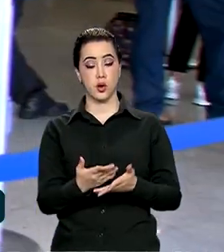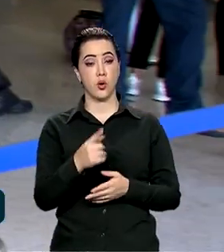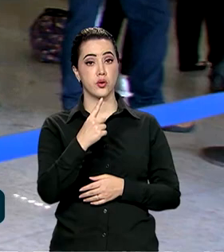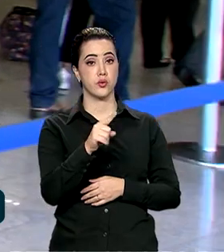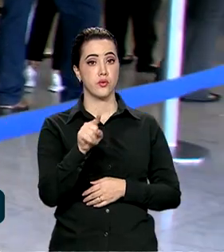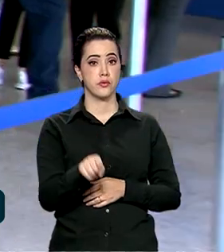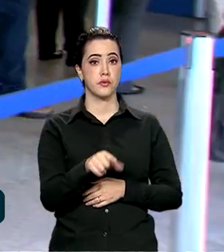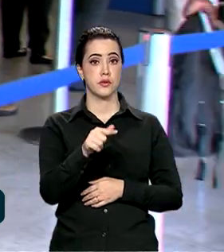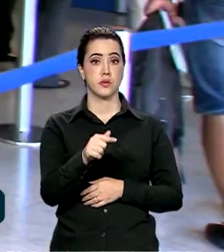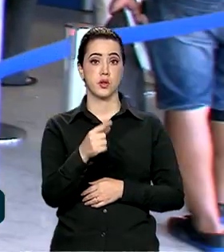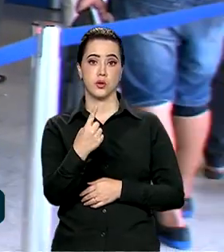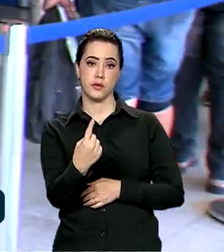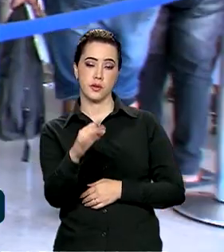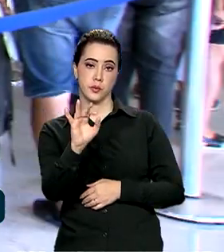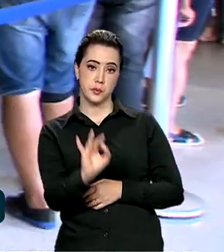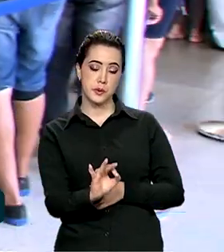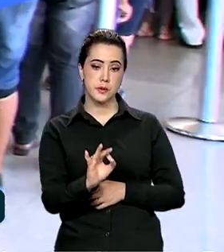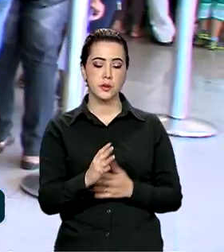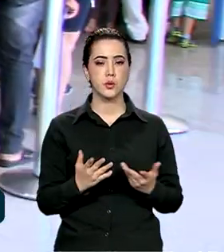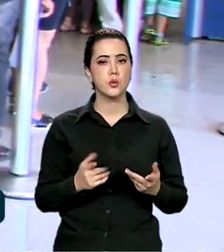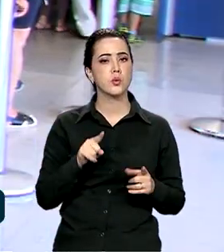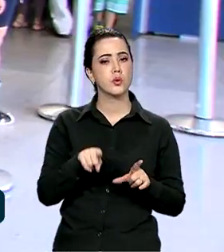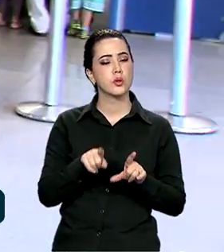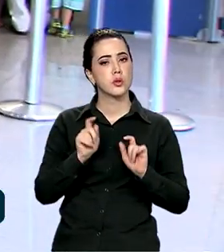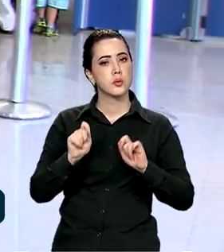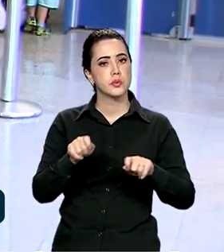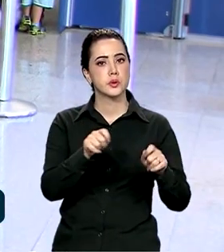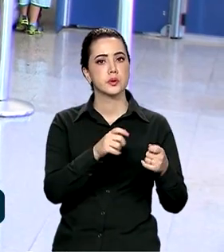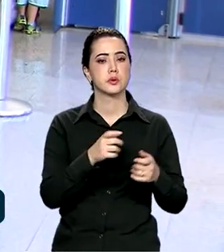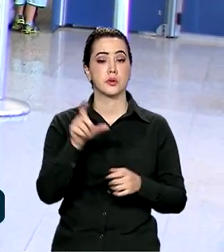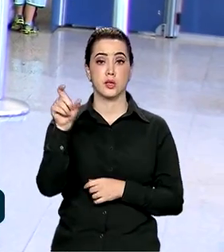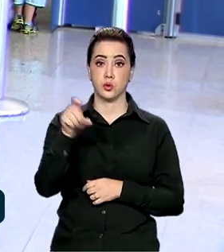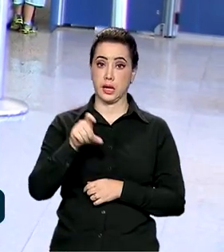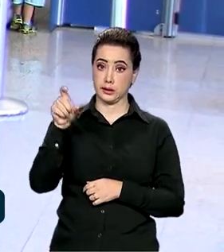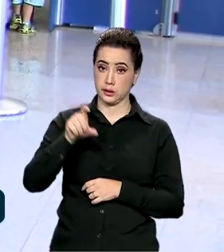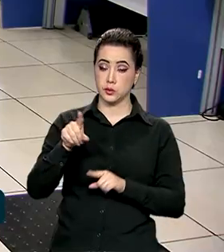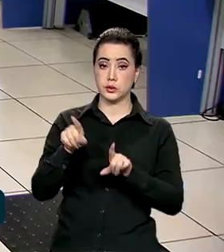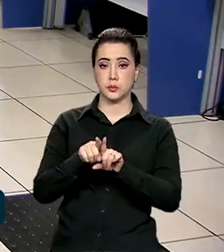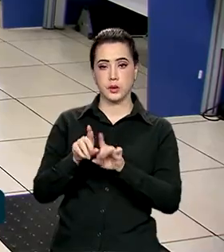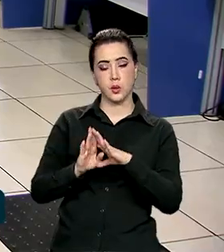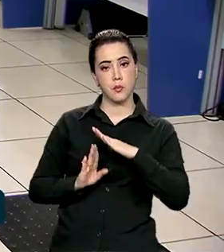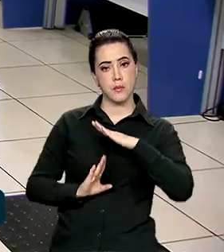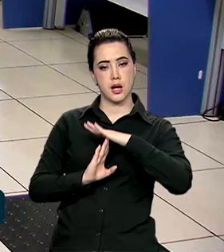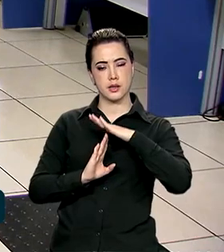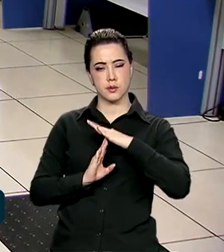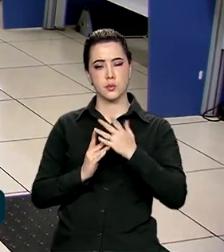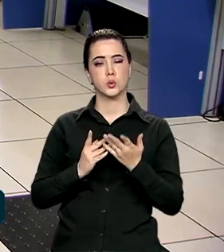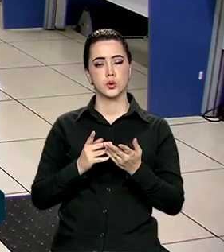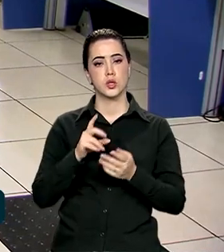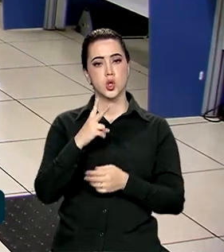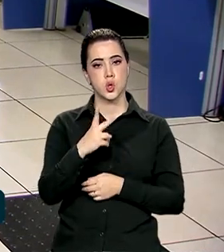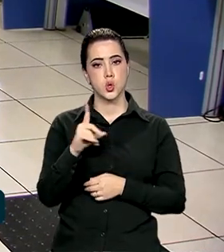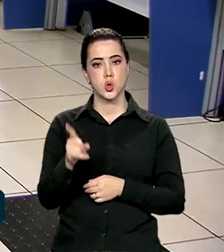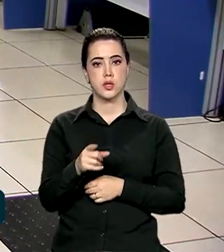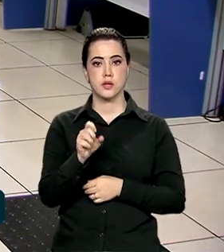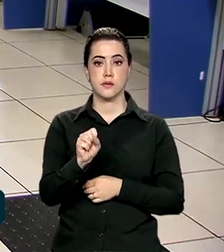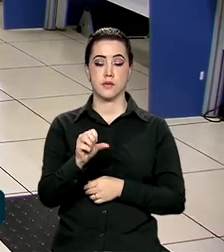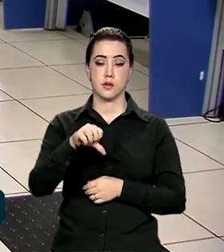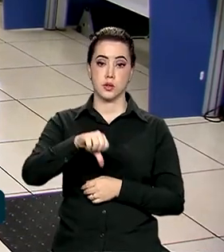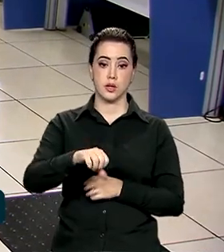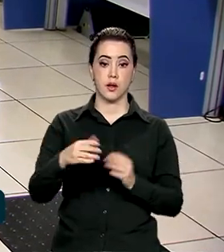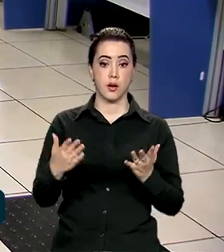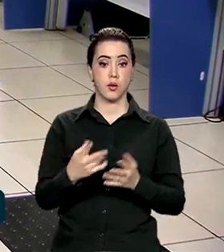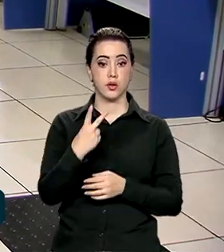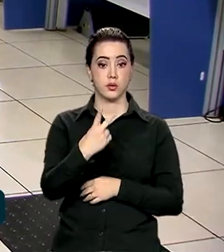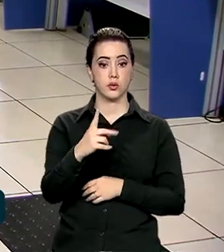,91%. Já na modalidade cartão de crédito, o índice máximo caiu de 2,89% para